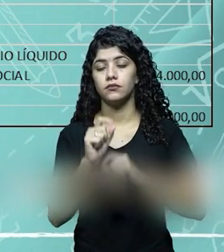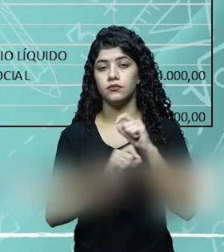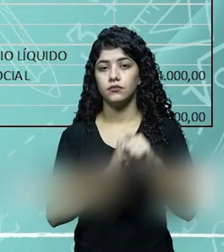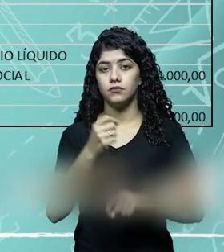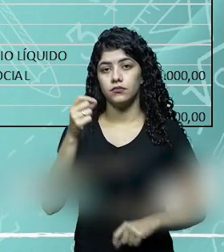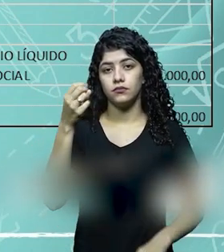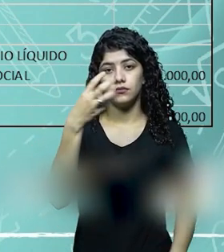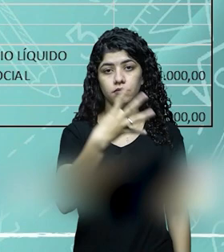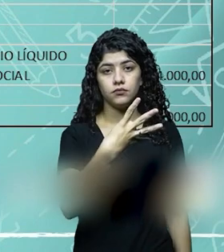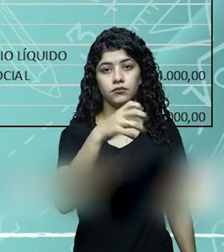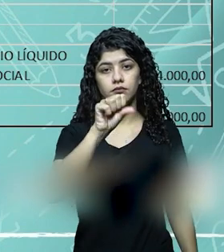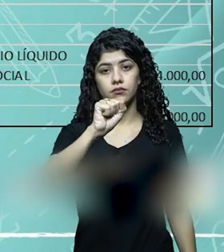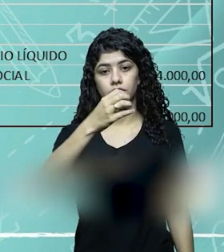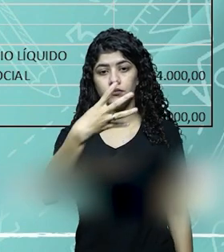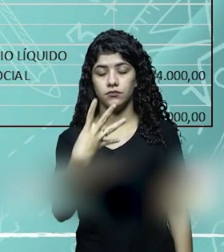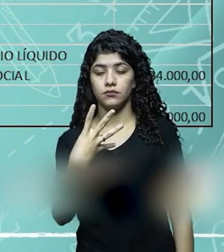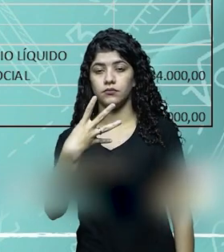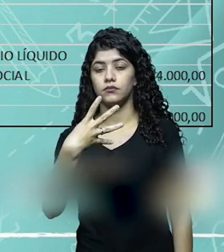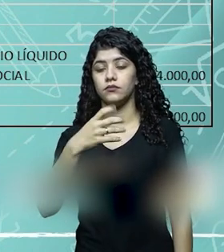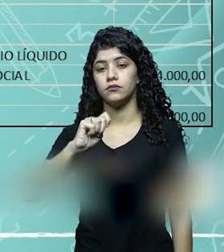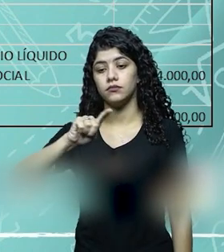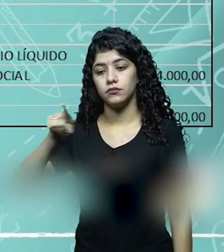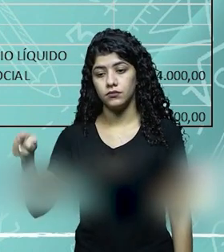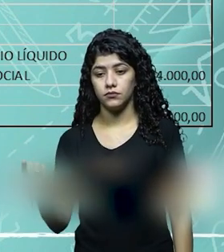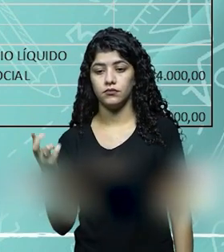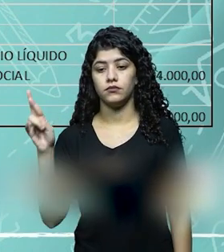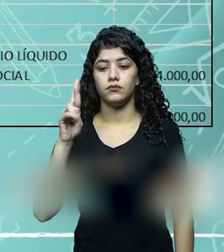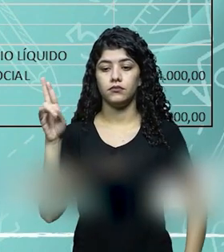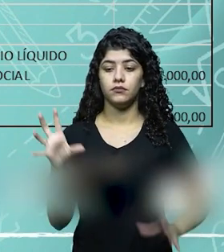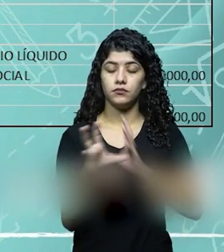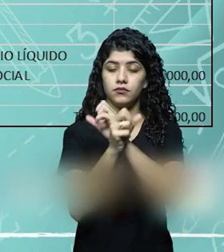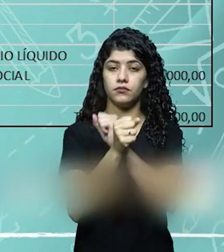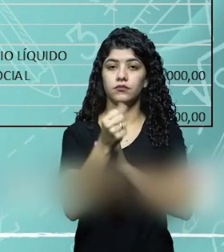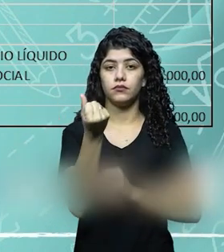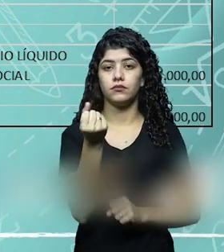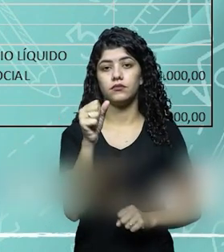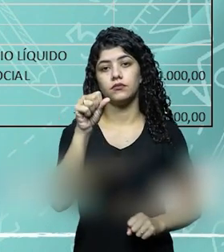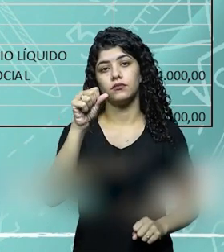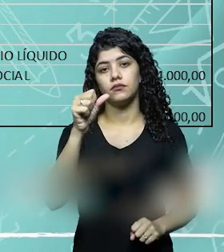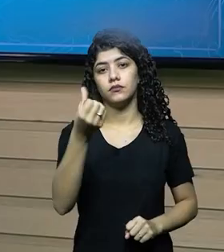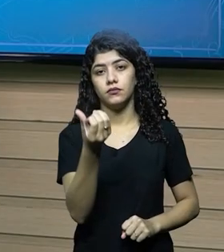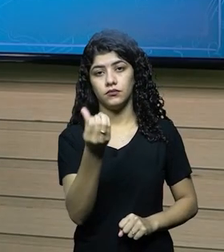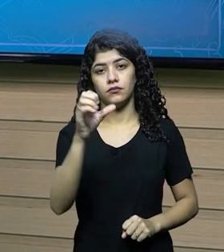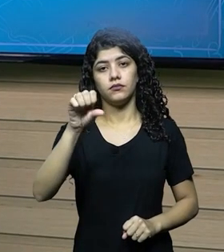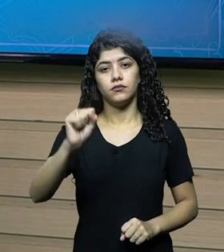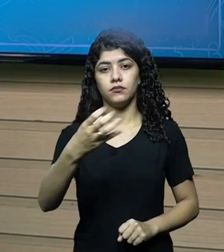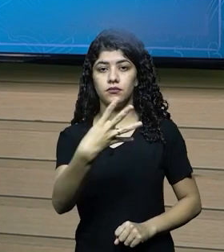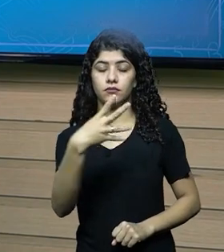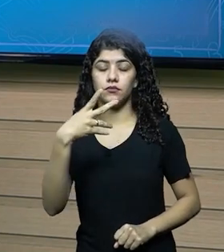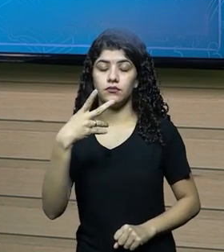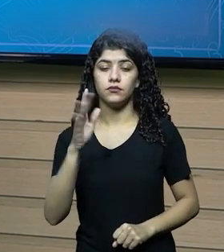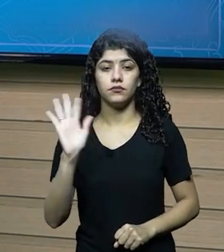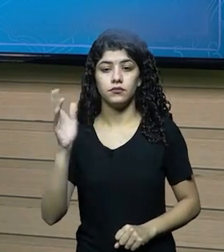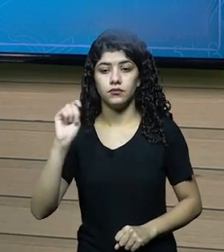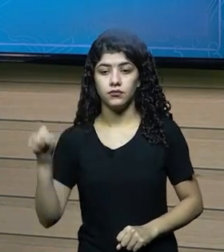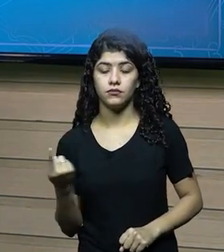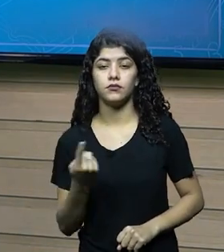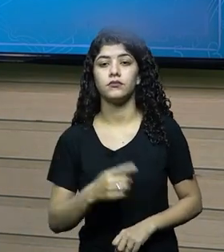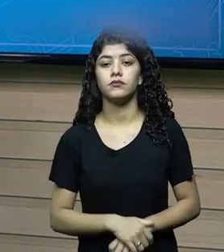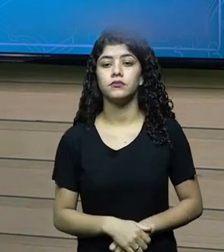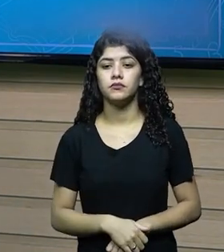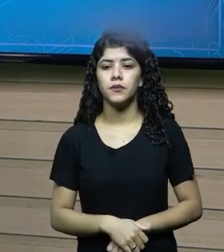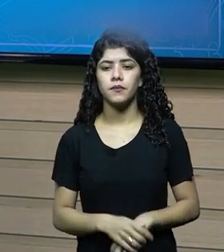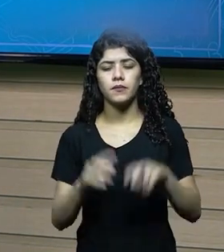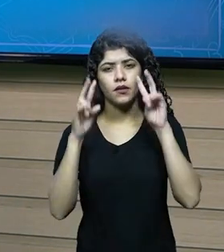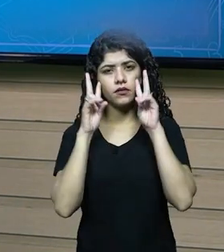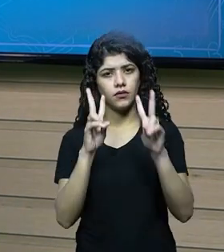mil reais. Total, 684, o total do ativo igual ao do passivo. Então, se a gente já de cara, bater o